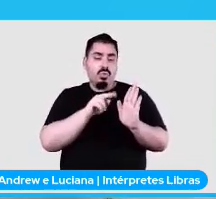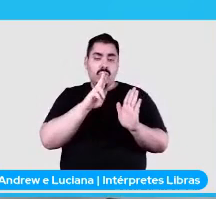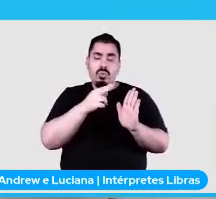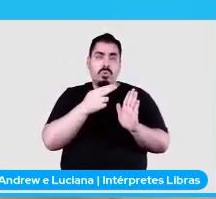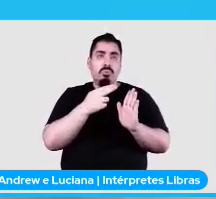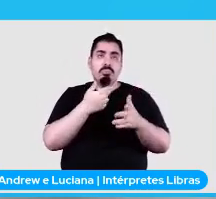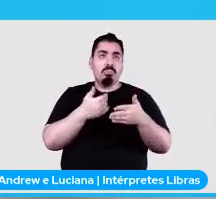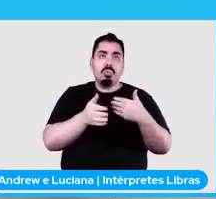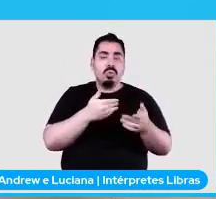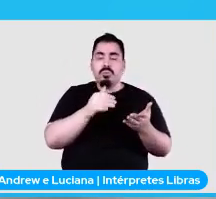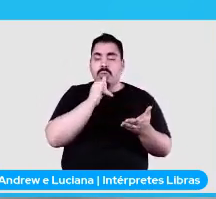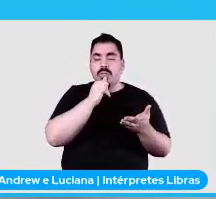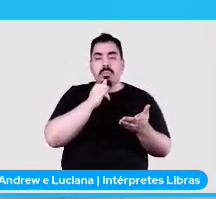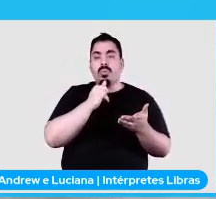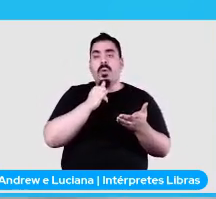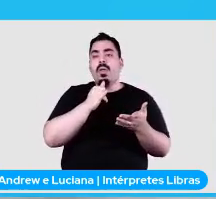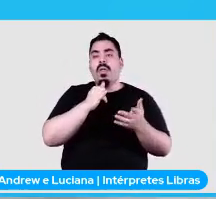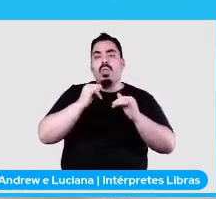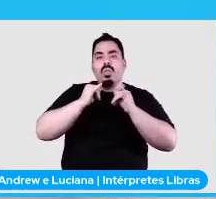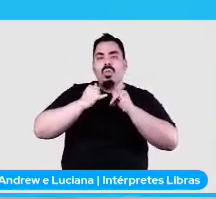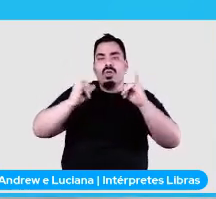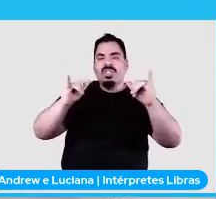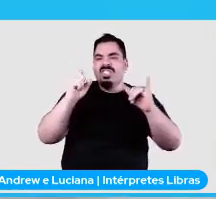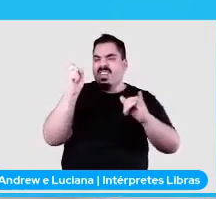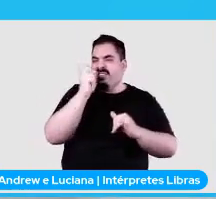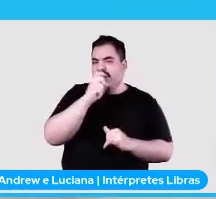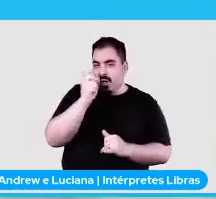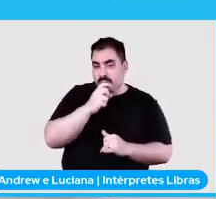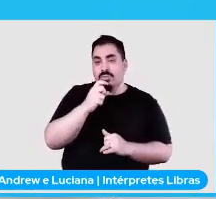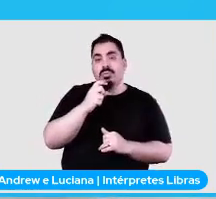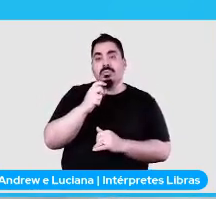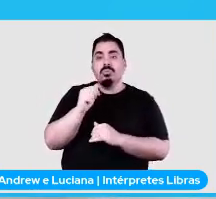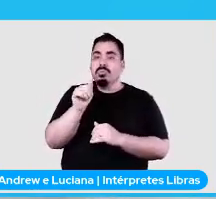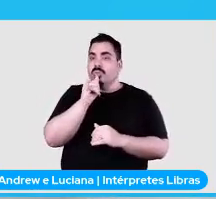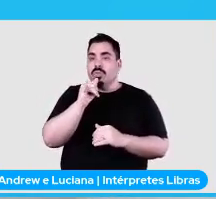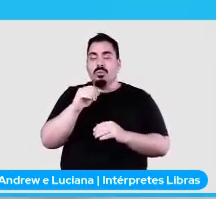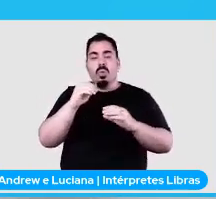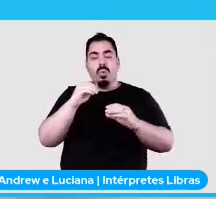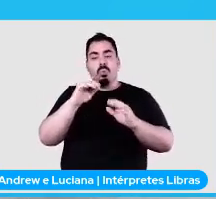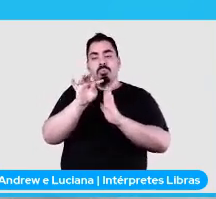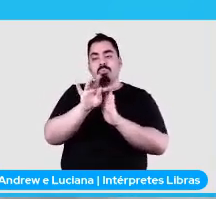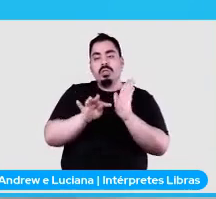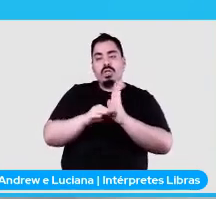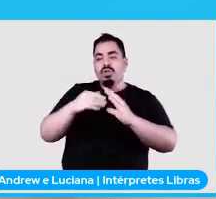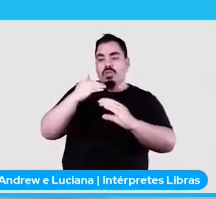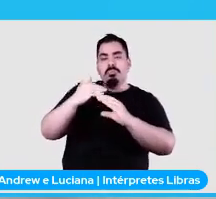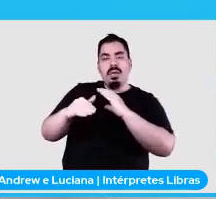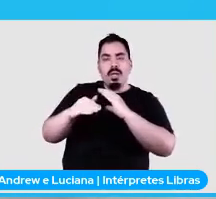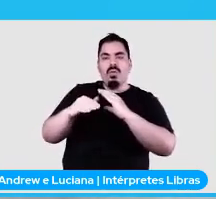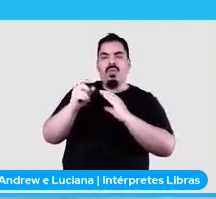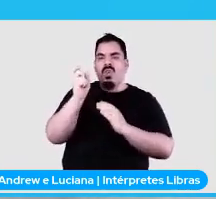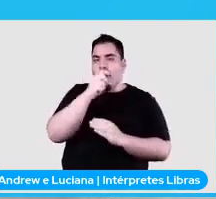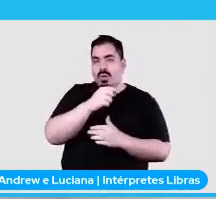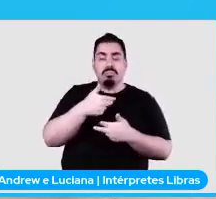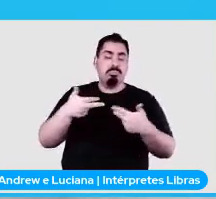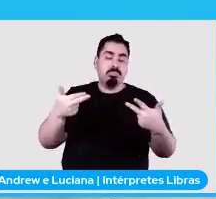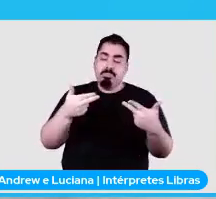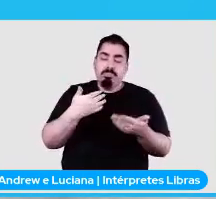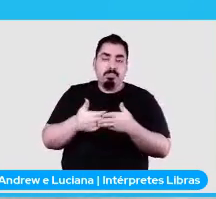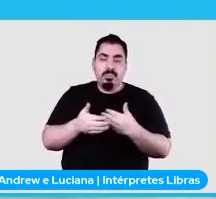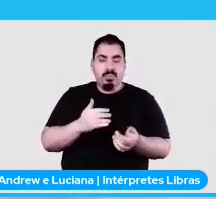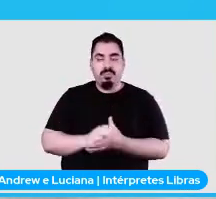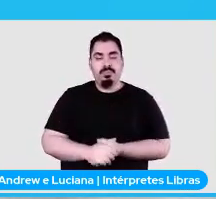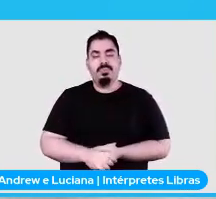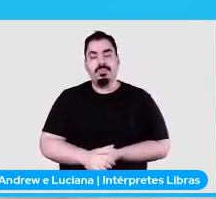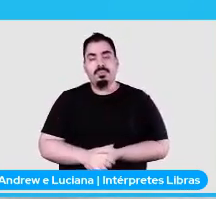news, né? Pode um texto, um e-mail de spam ou não. Enfim. E aí, a